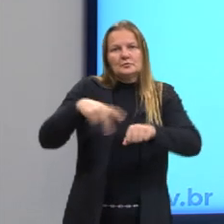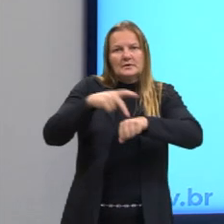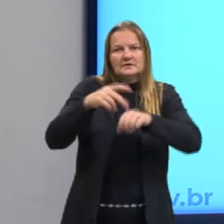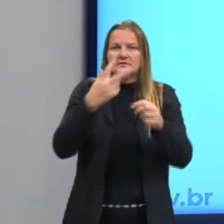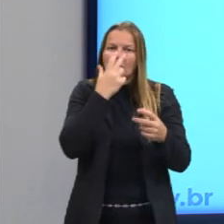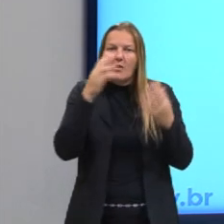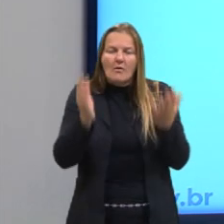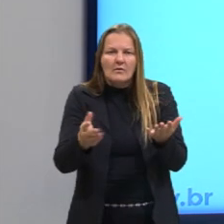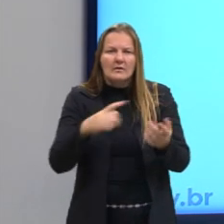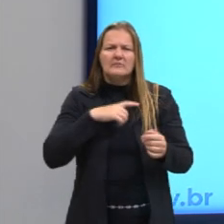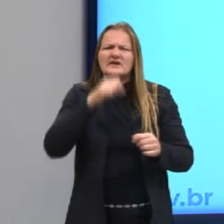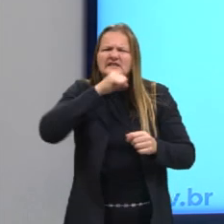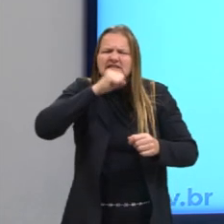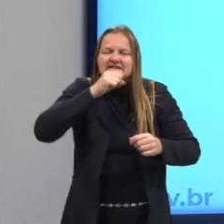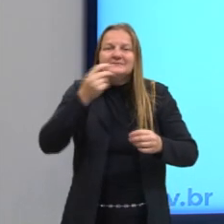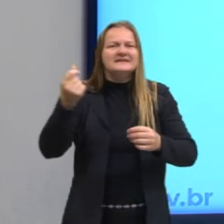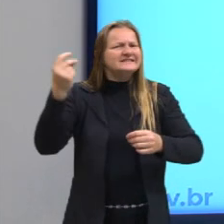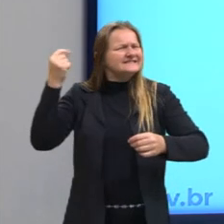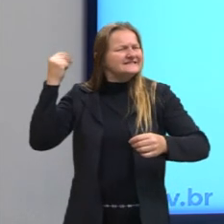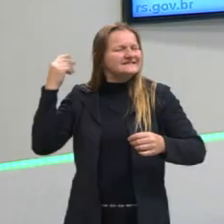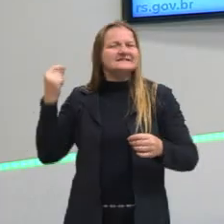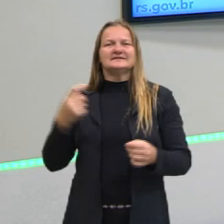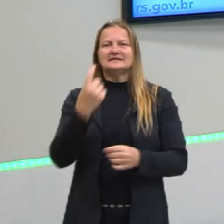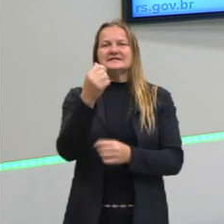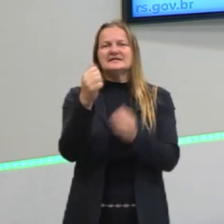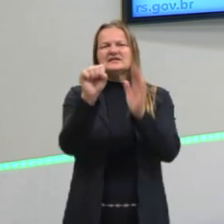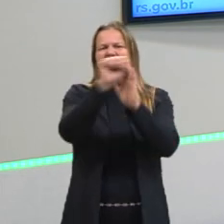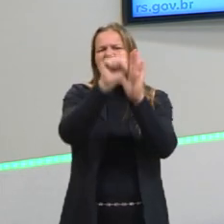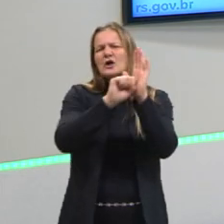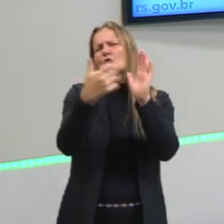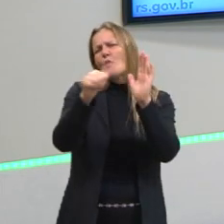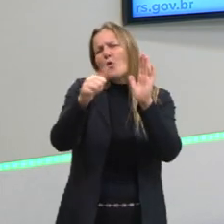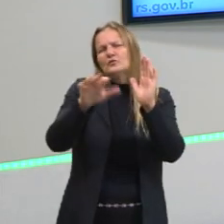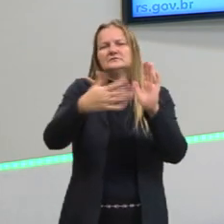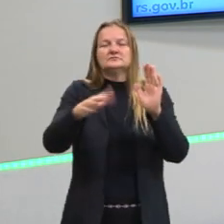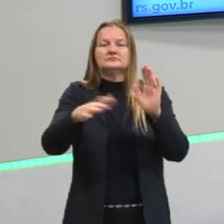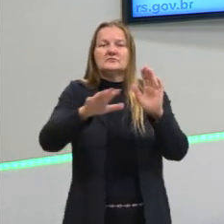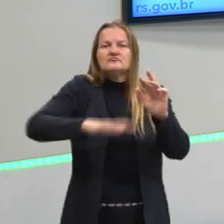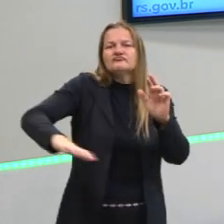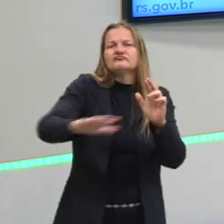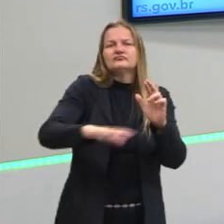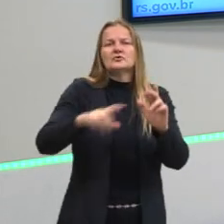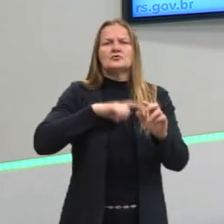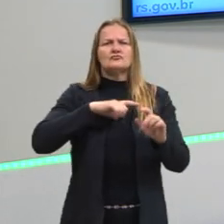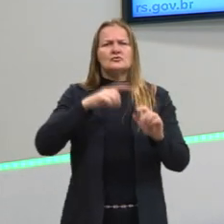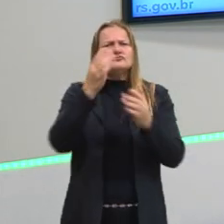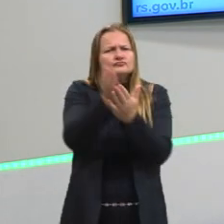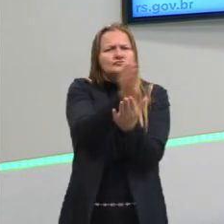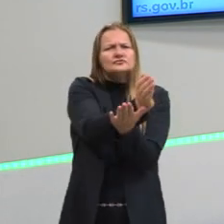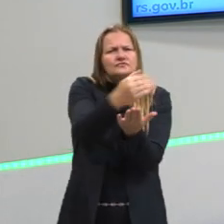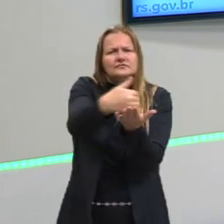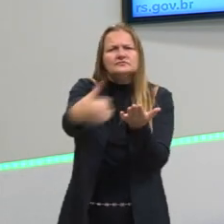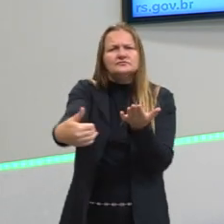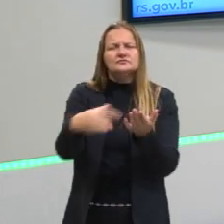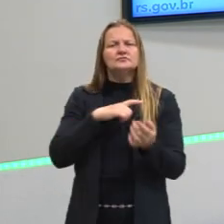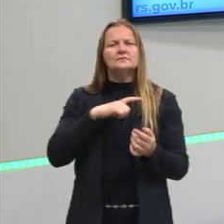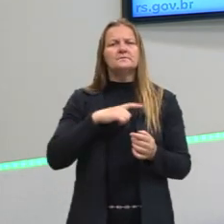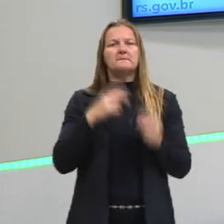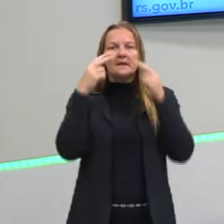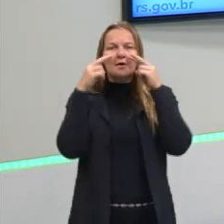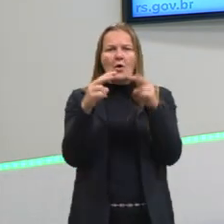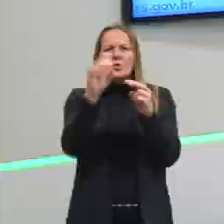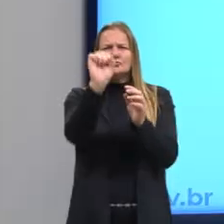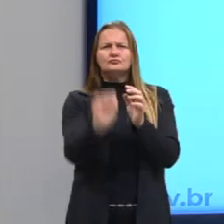né. E, antigamente, anteriormente ao século XI até, esse território estava ainda mais dividido. E a gente vê no